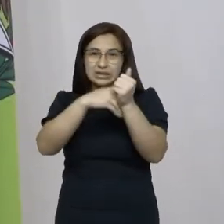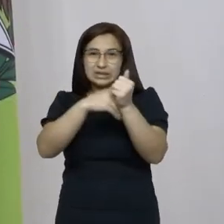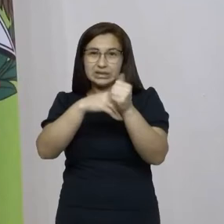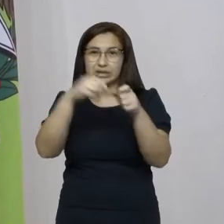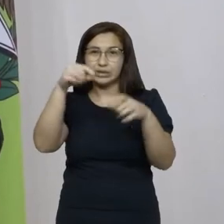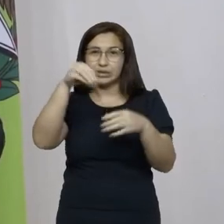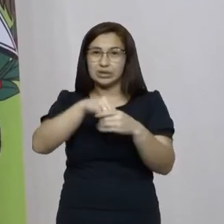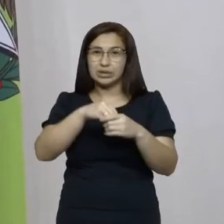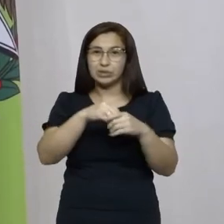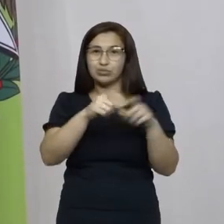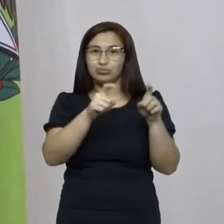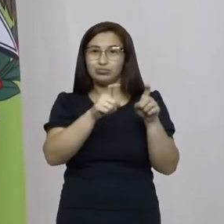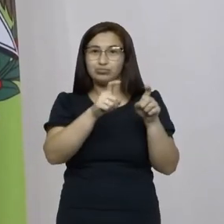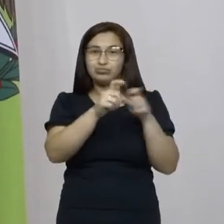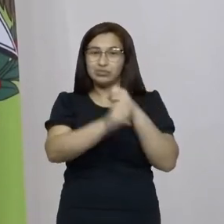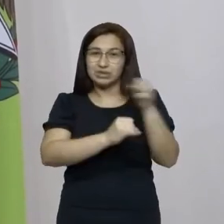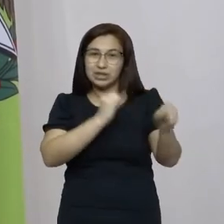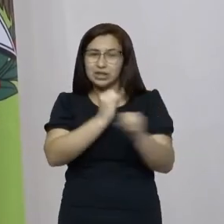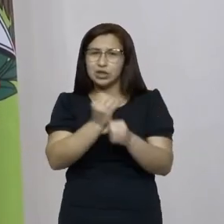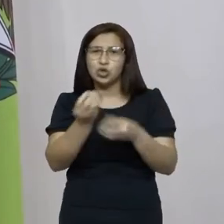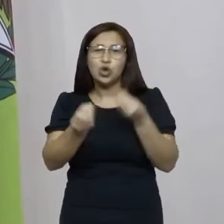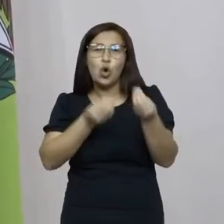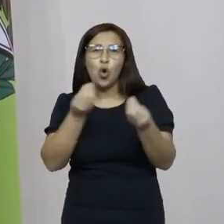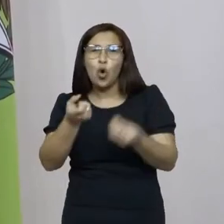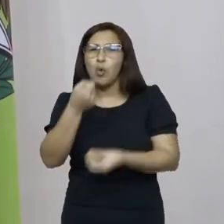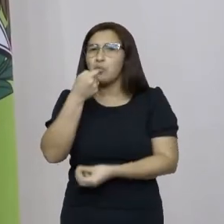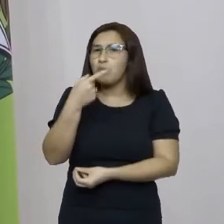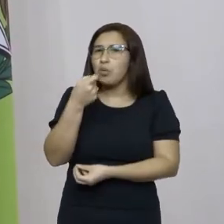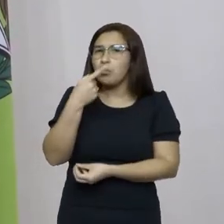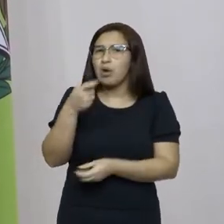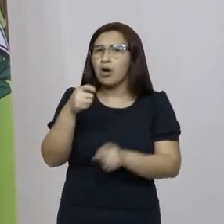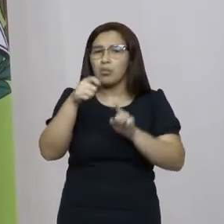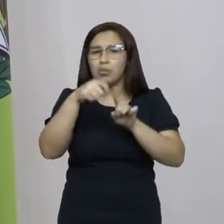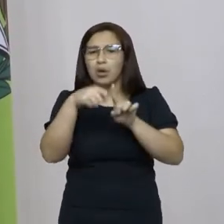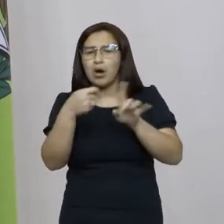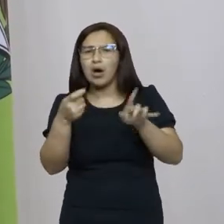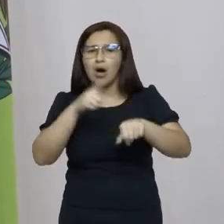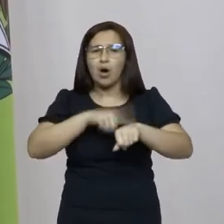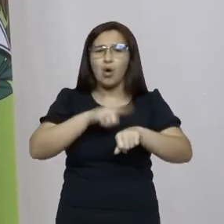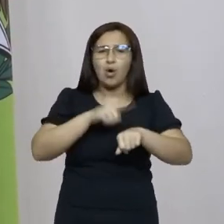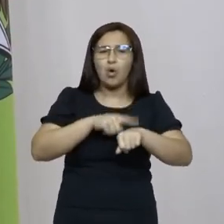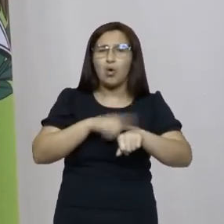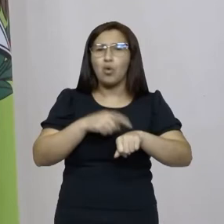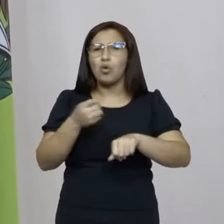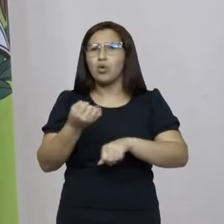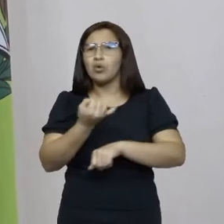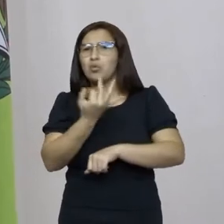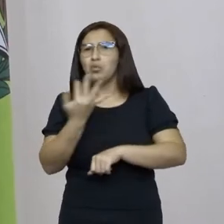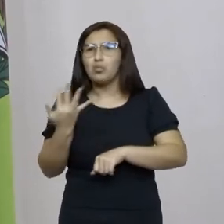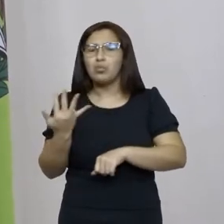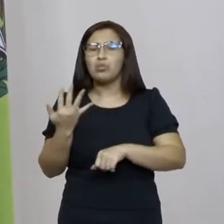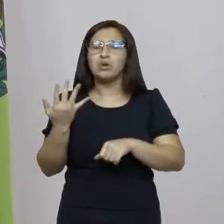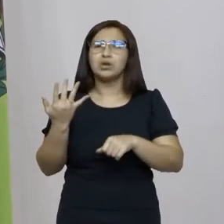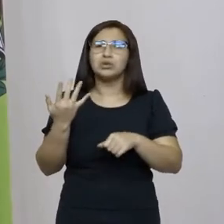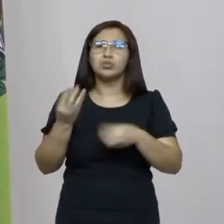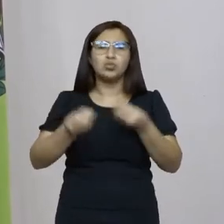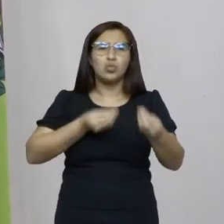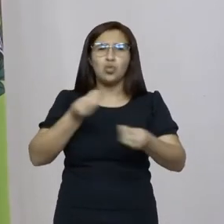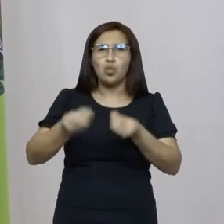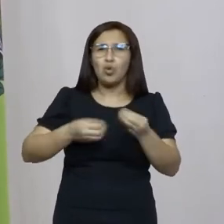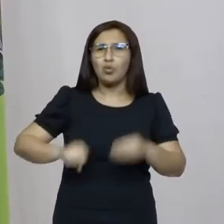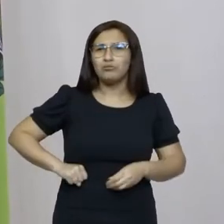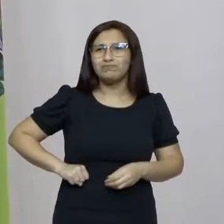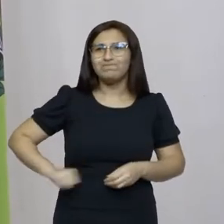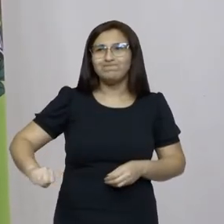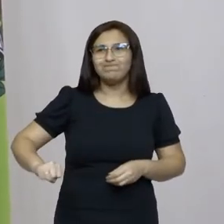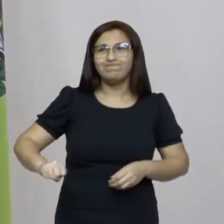ali inclusive como tomar o remédio como fazer o procedimento para o aborto